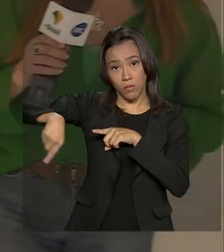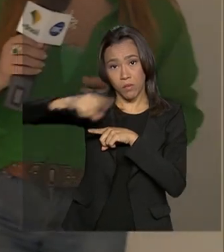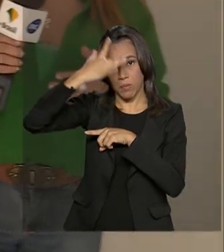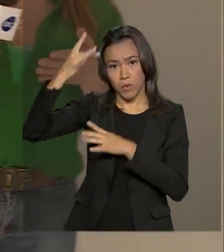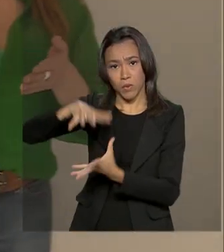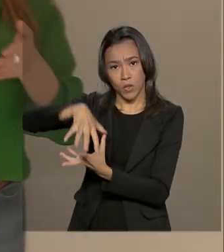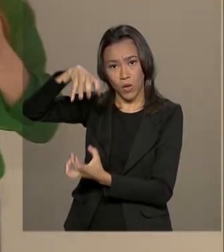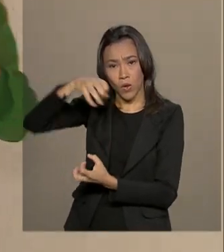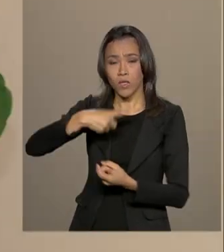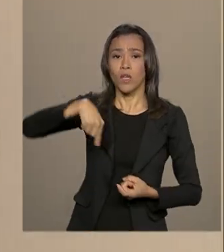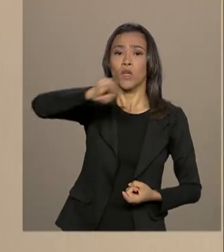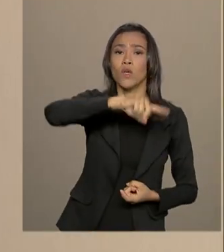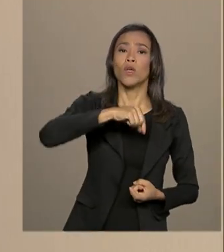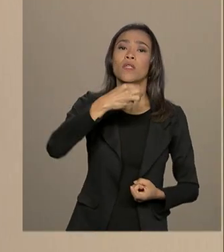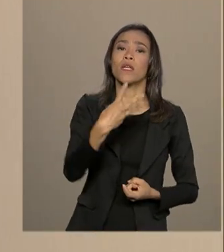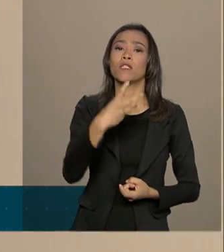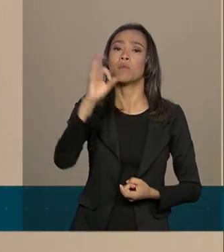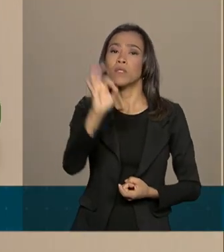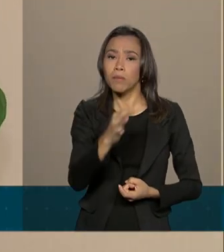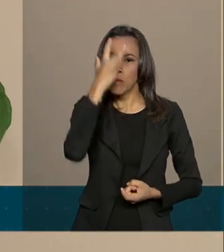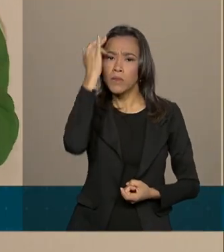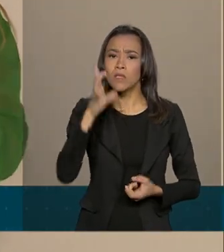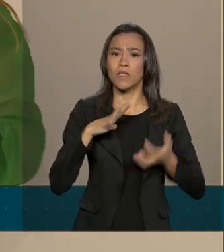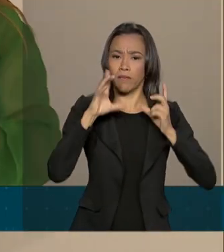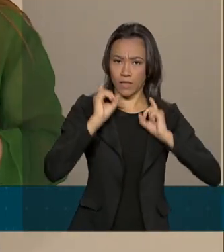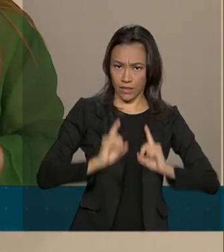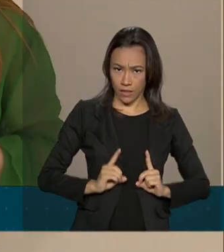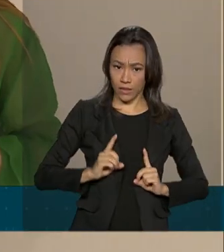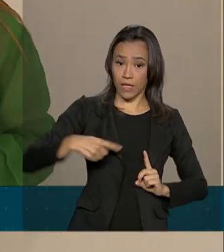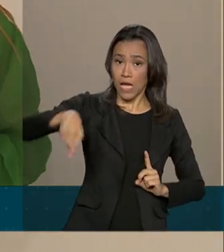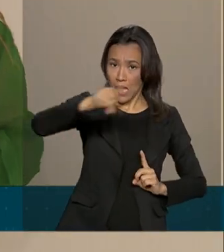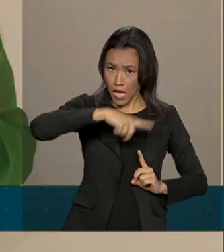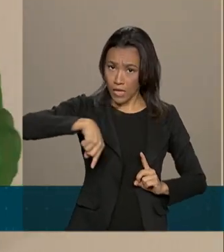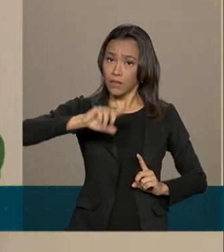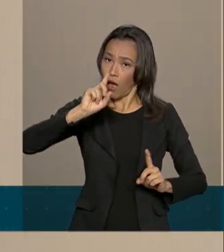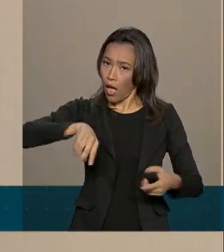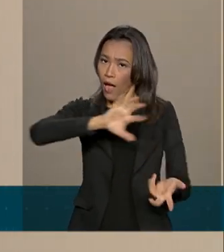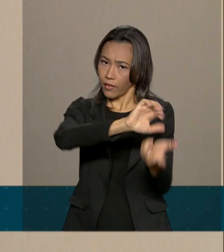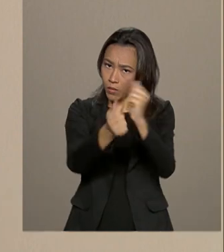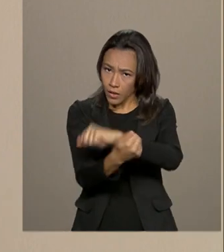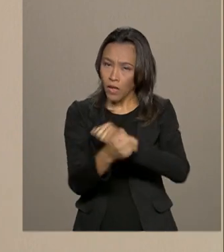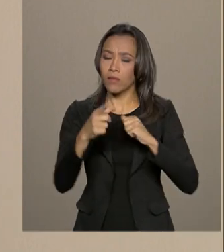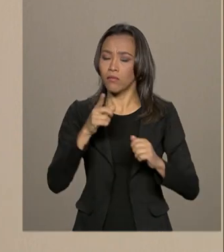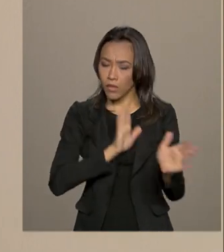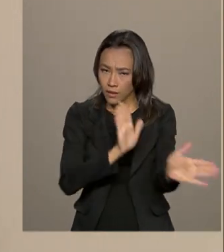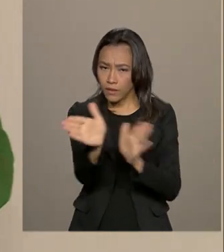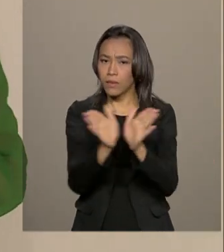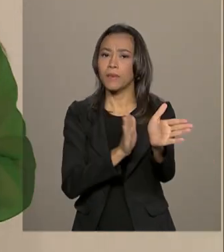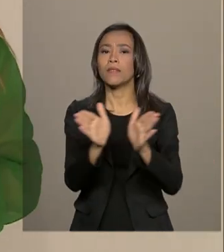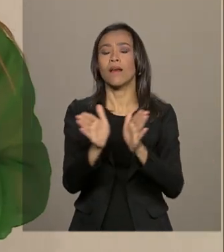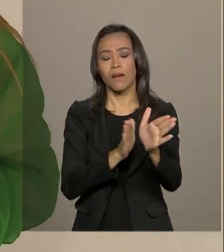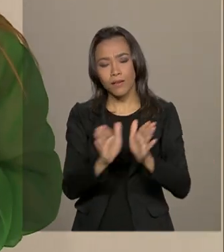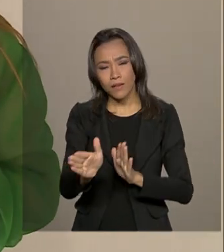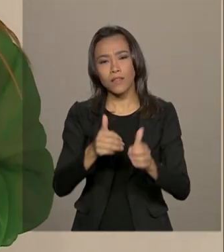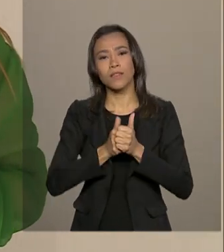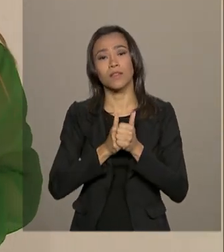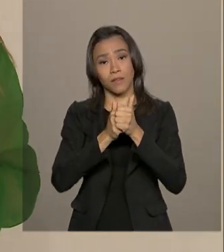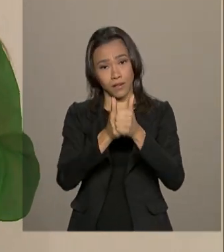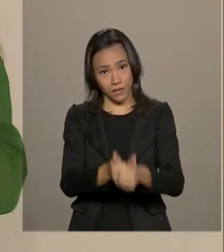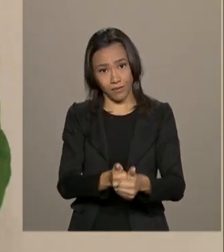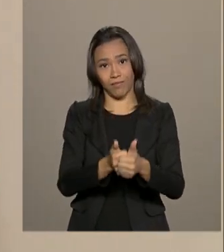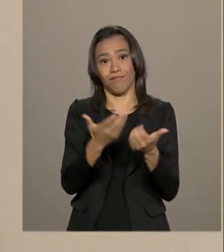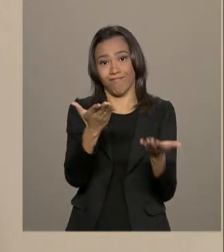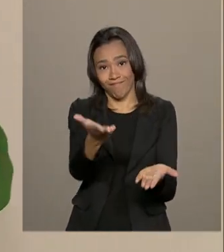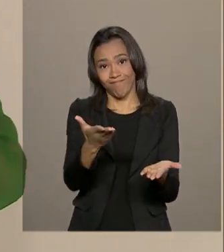% para pessoas com deficiência. Os imóveis são adaptados para acessibilidade conforme a necessidade do morador.